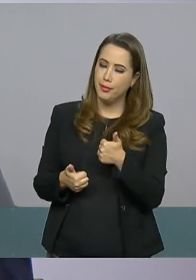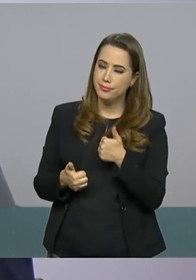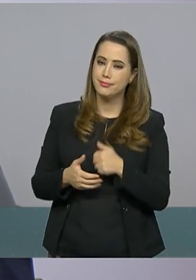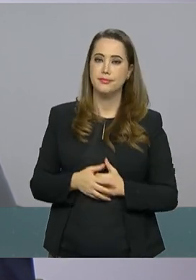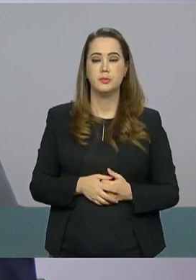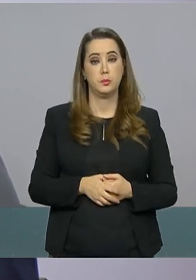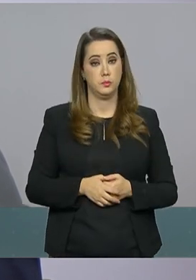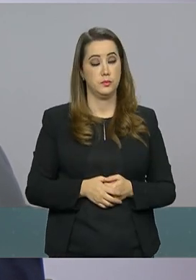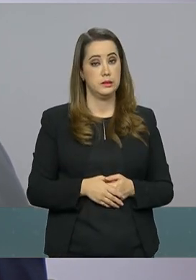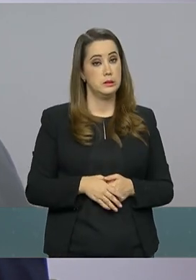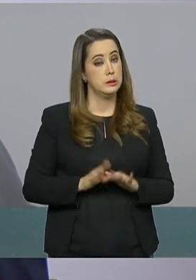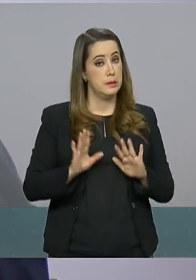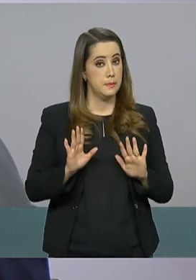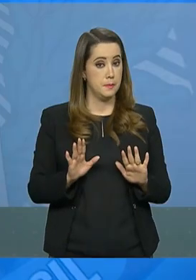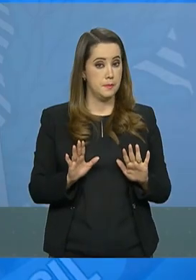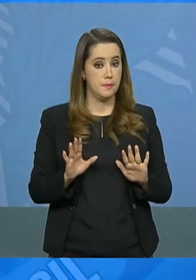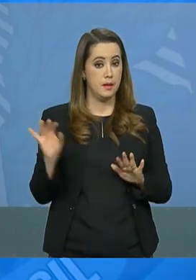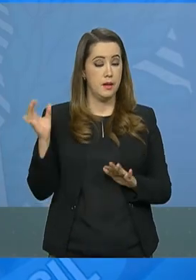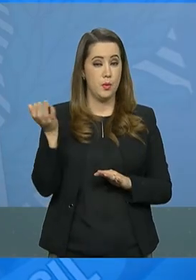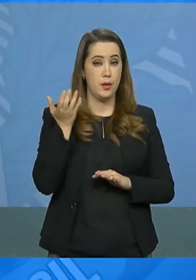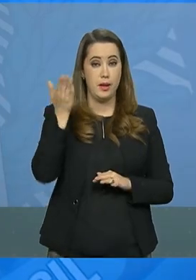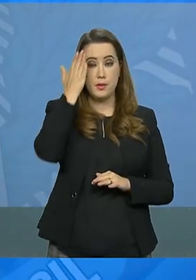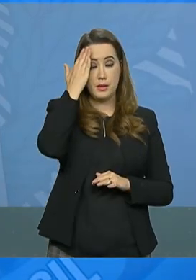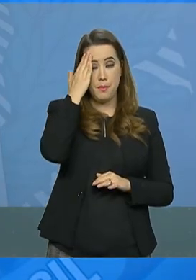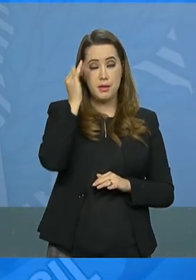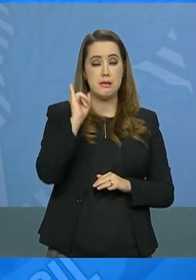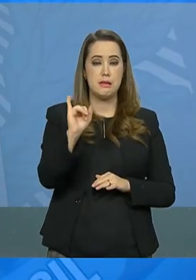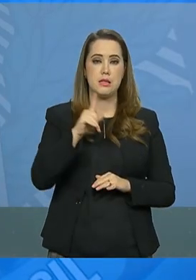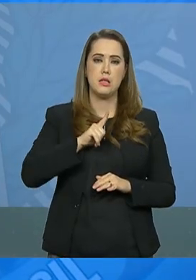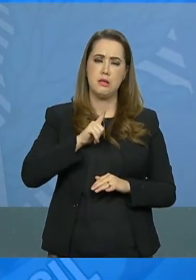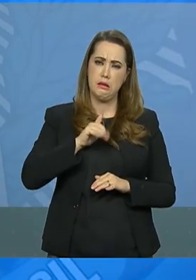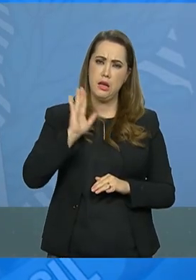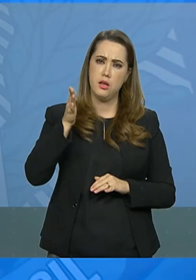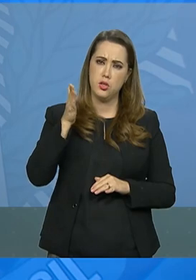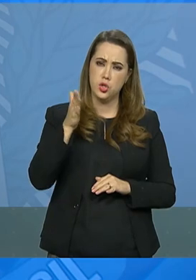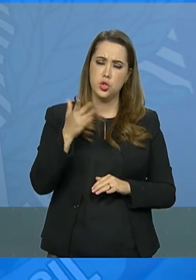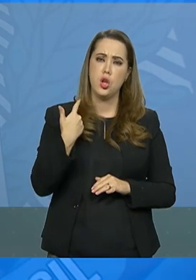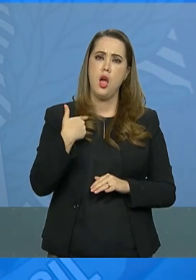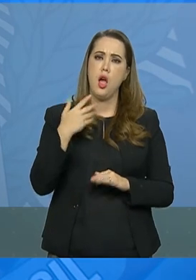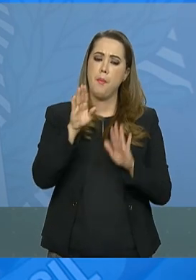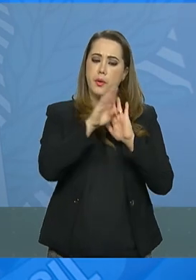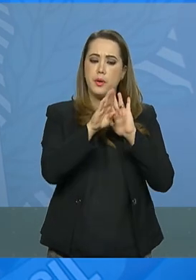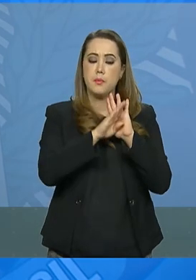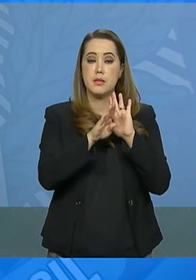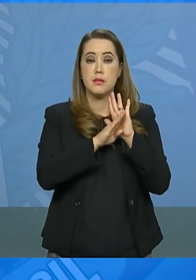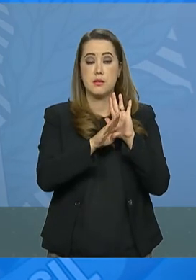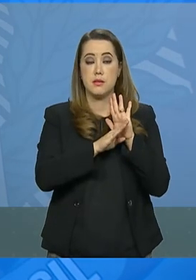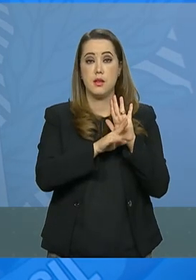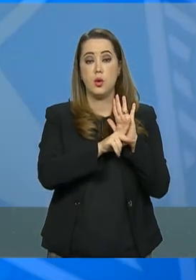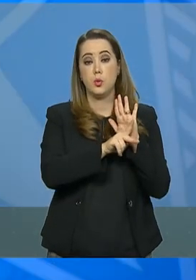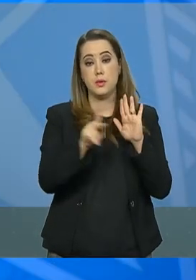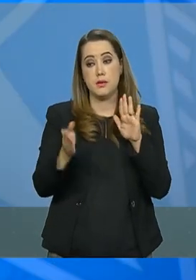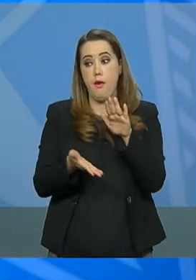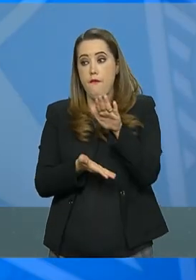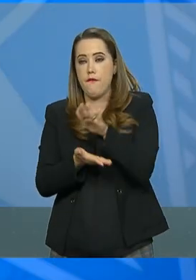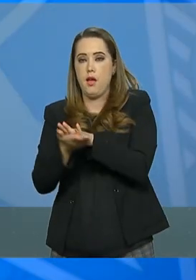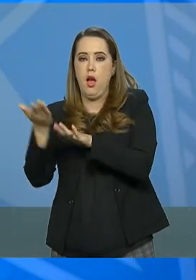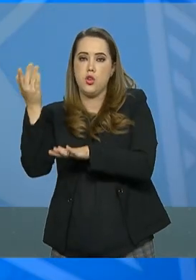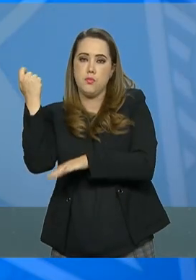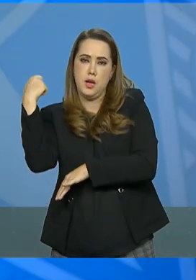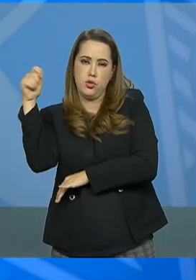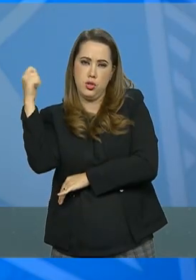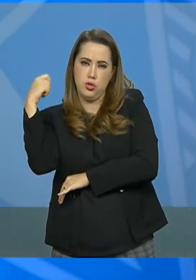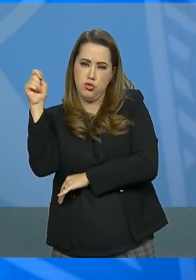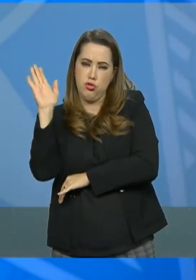a programação do presidente na viagem para a Argentina. O que está previsto? Hoje nós fizemos